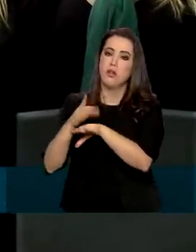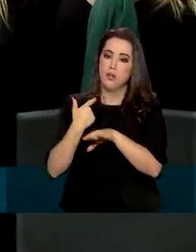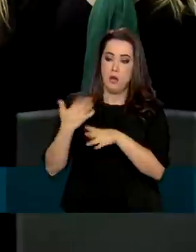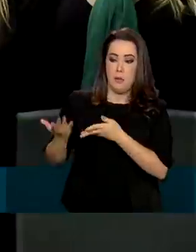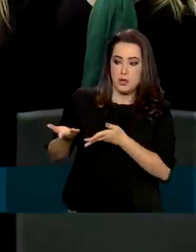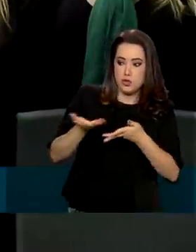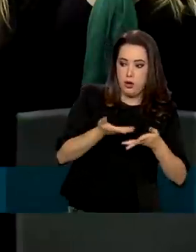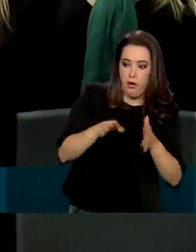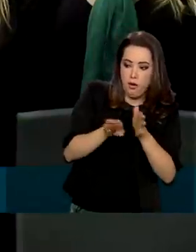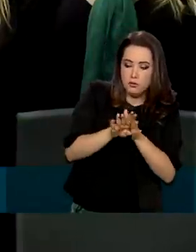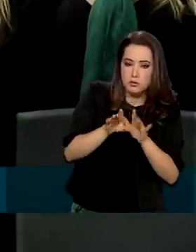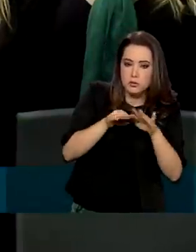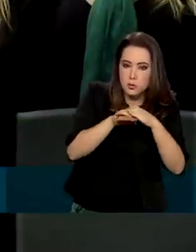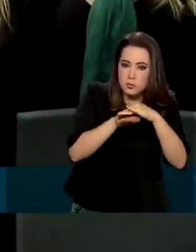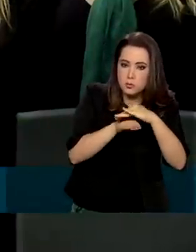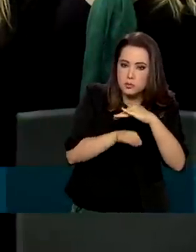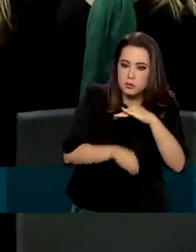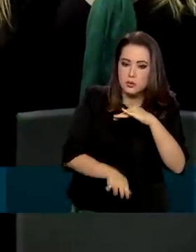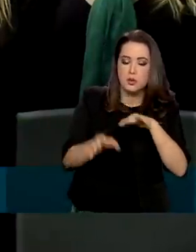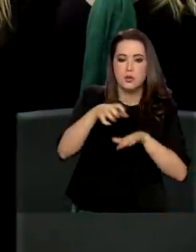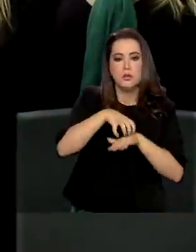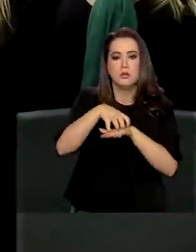armazenar, lotear,